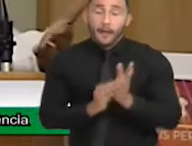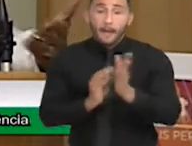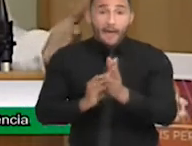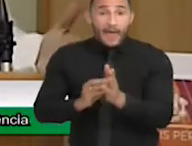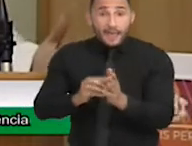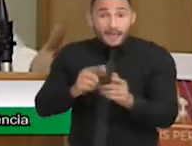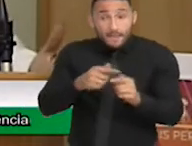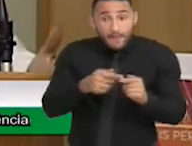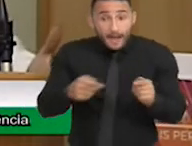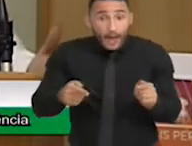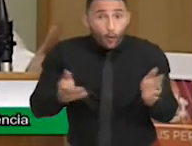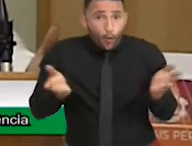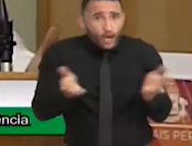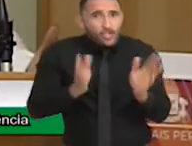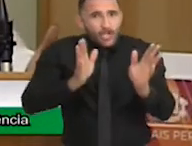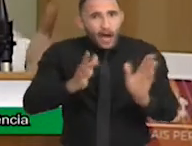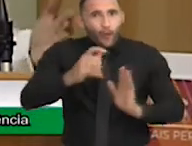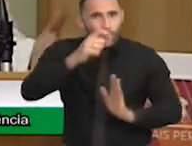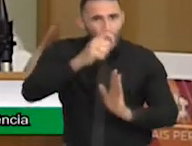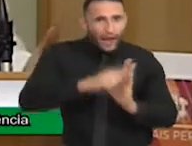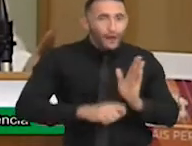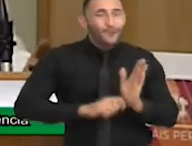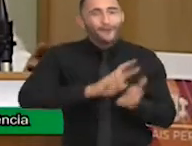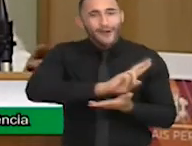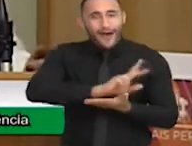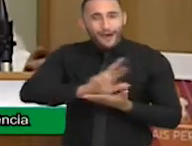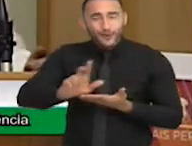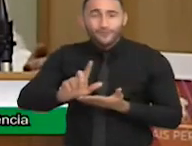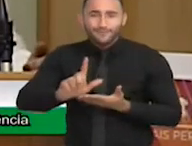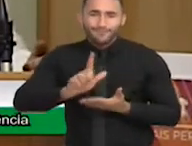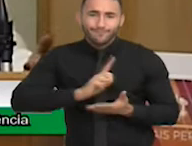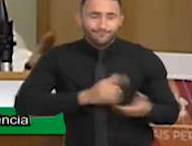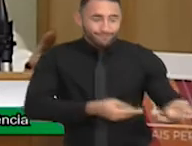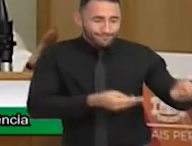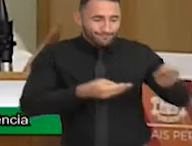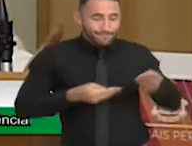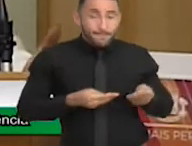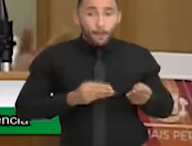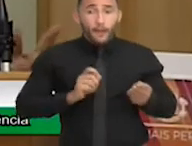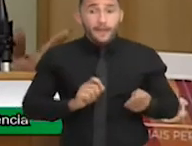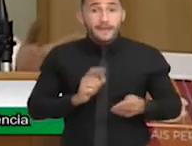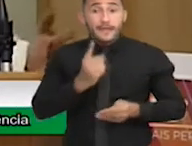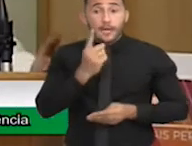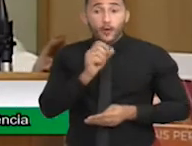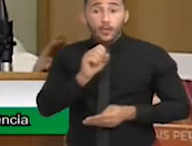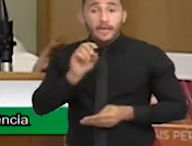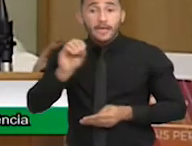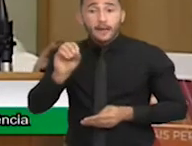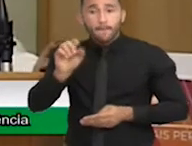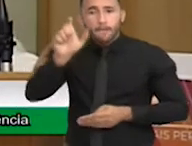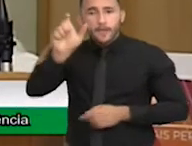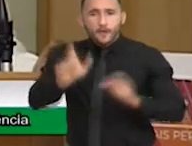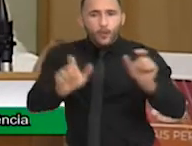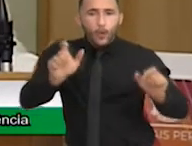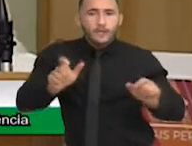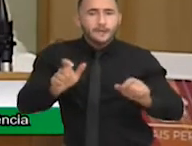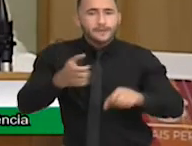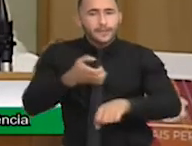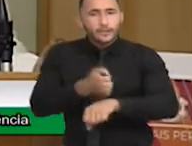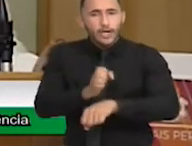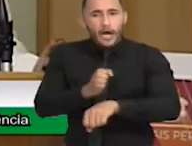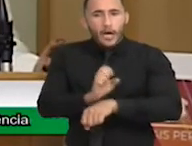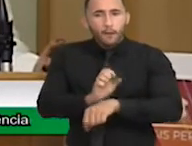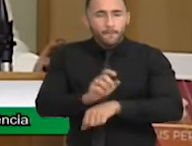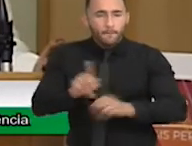seletivas, a gente tem recebido nas escolas, foram contratadas 180 estagiárias para acompanhar esse primeiro